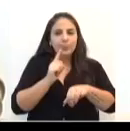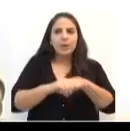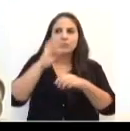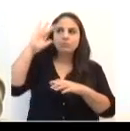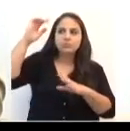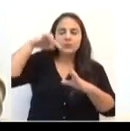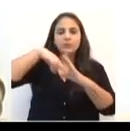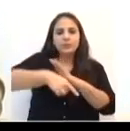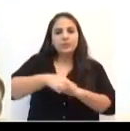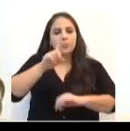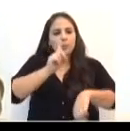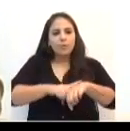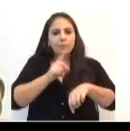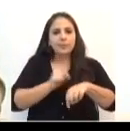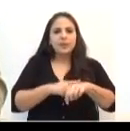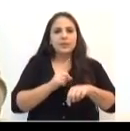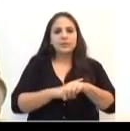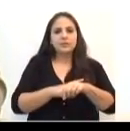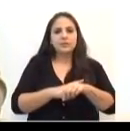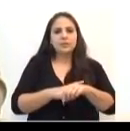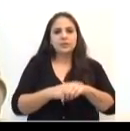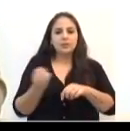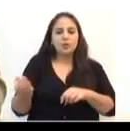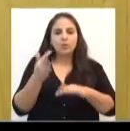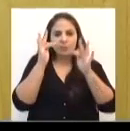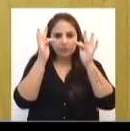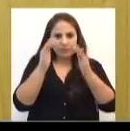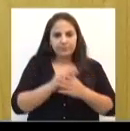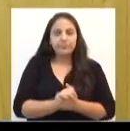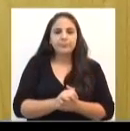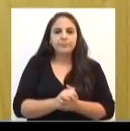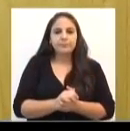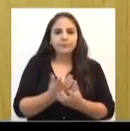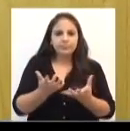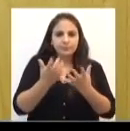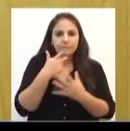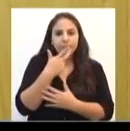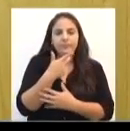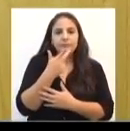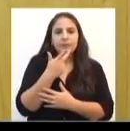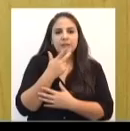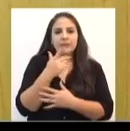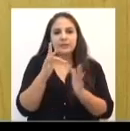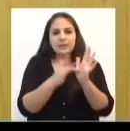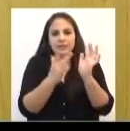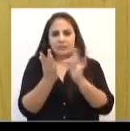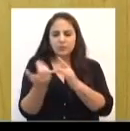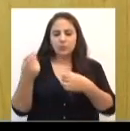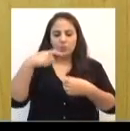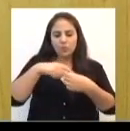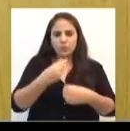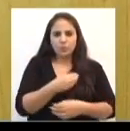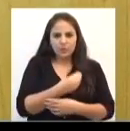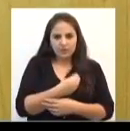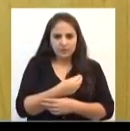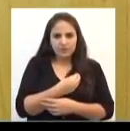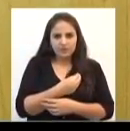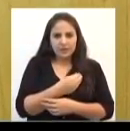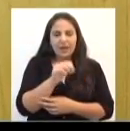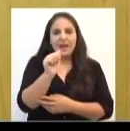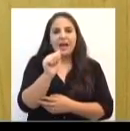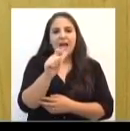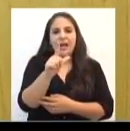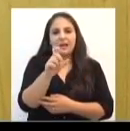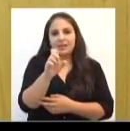reflexão, neste momento de renovação da fé? Diria que Cristo ressuscitou, aleluia,